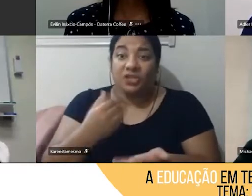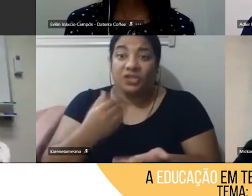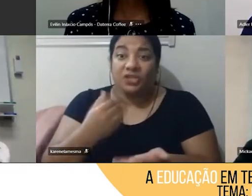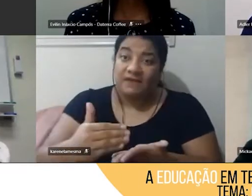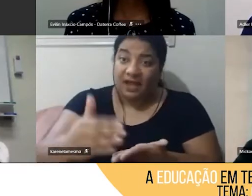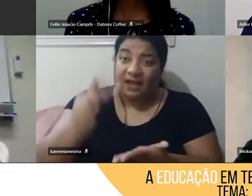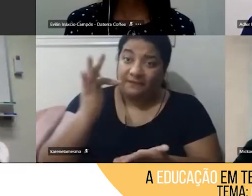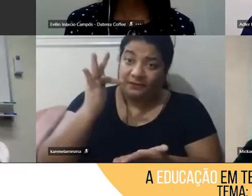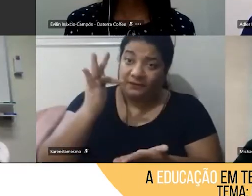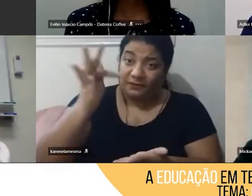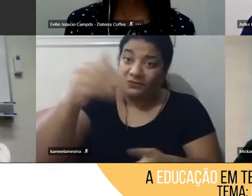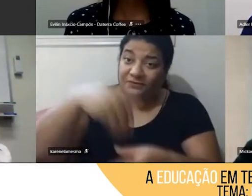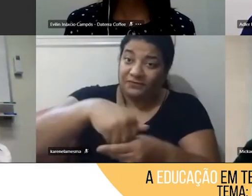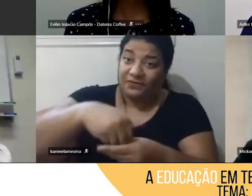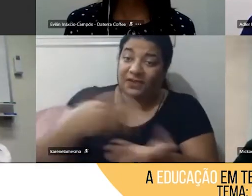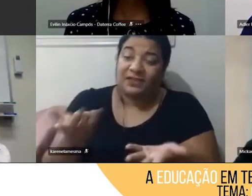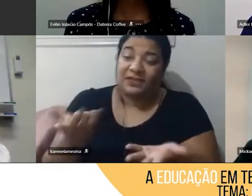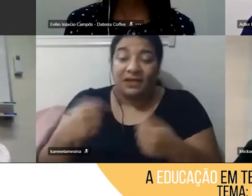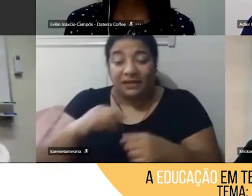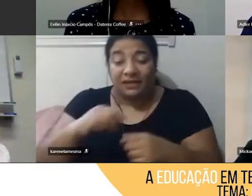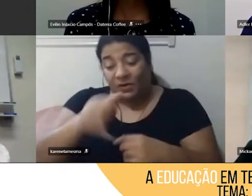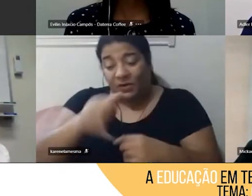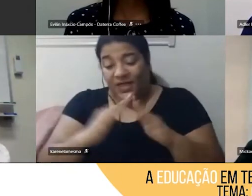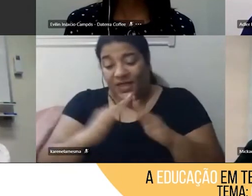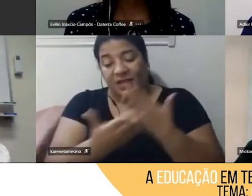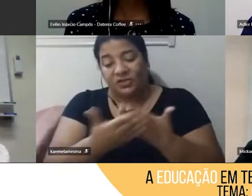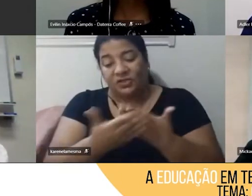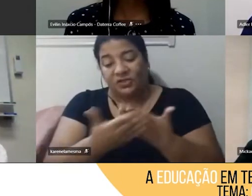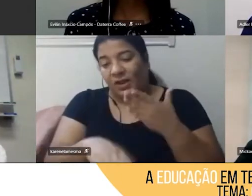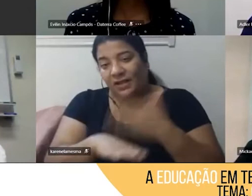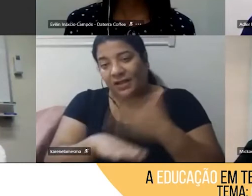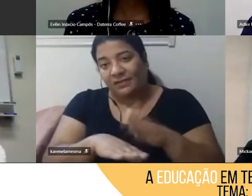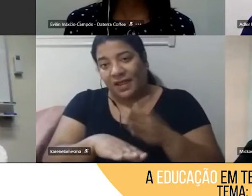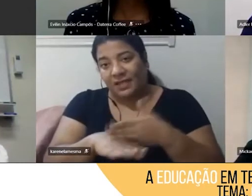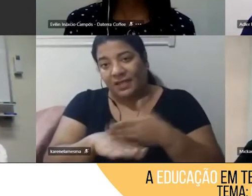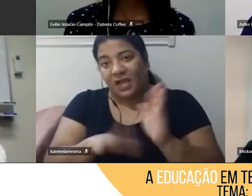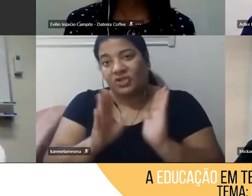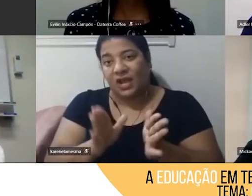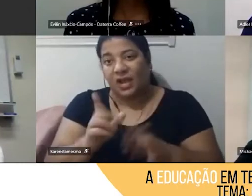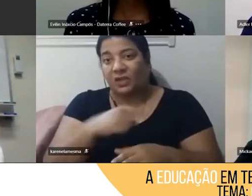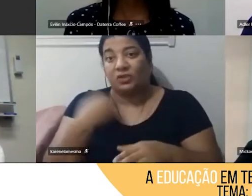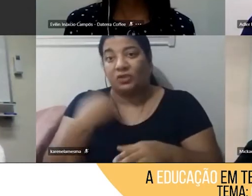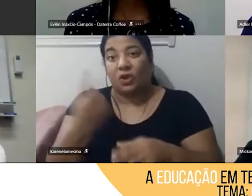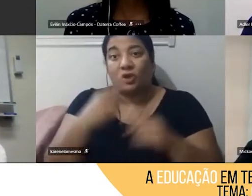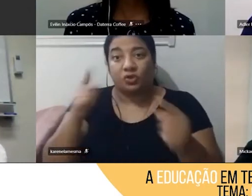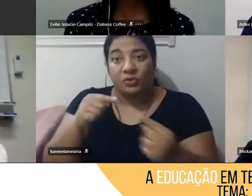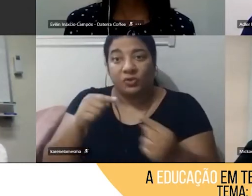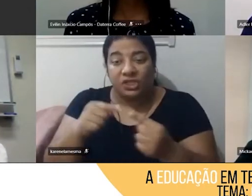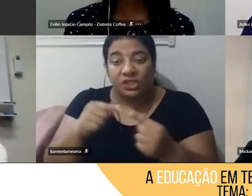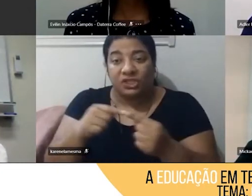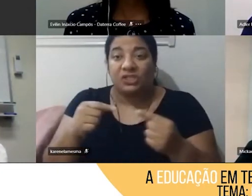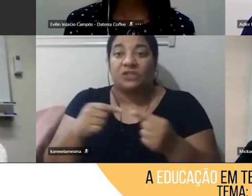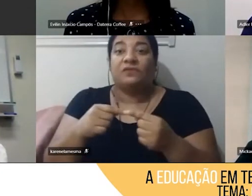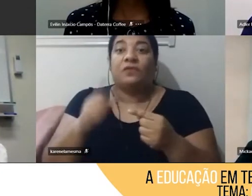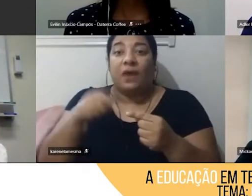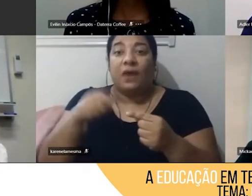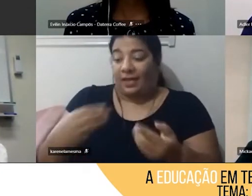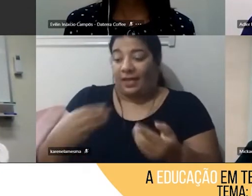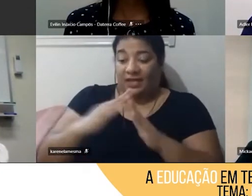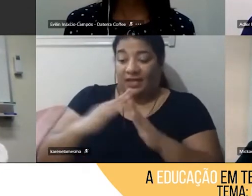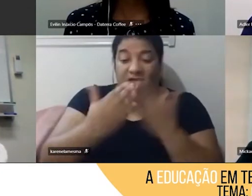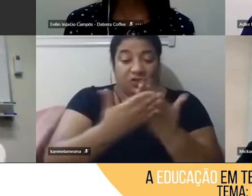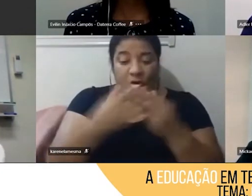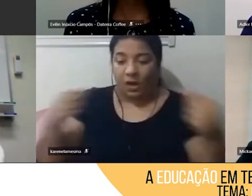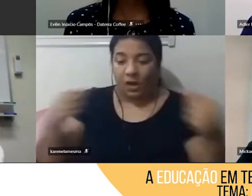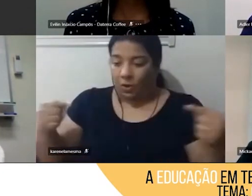então a escola que a gente busca é uma escola que faça sentido para a vida, onde eu olho para um